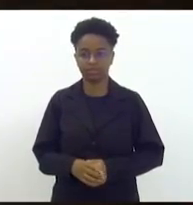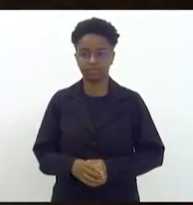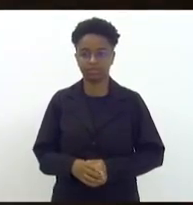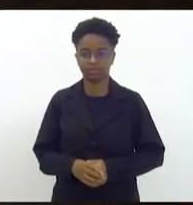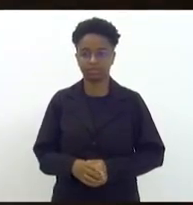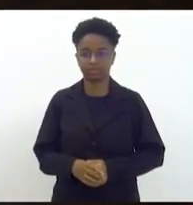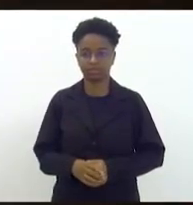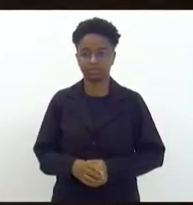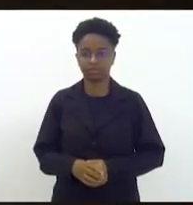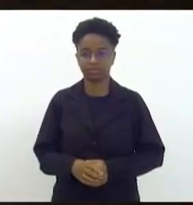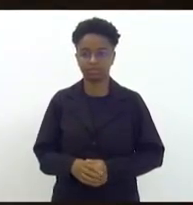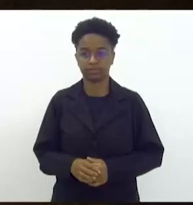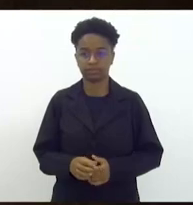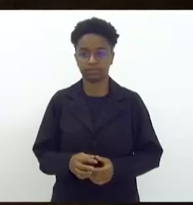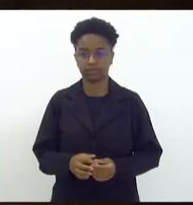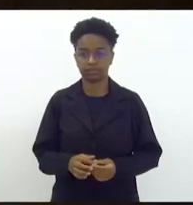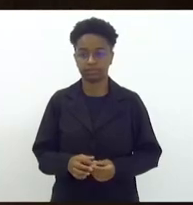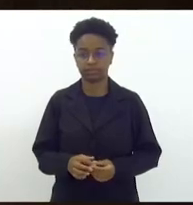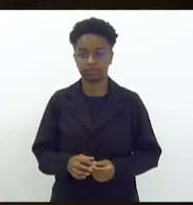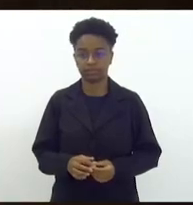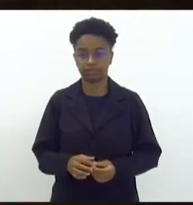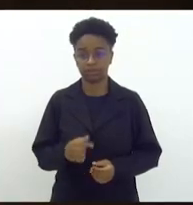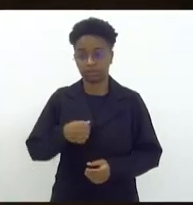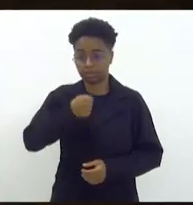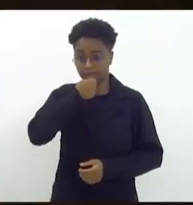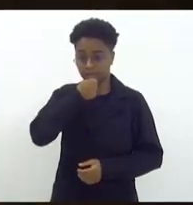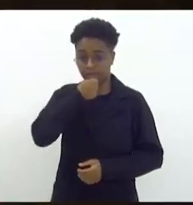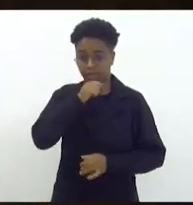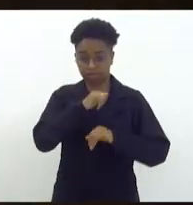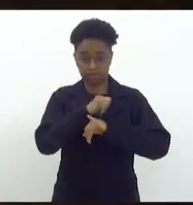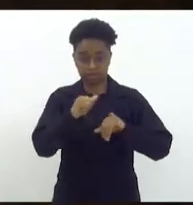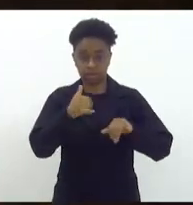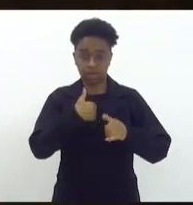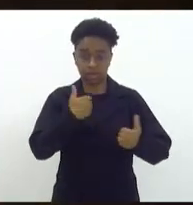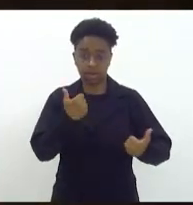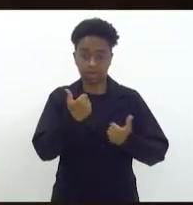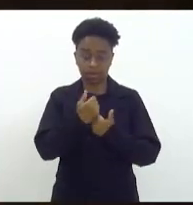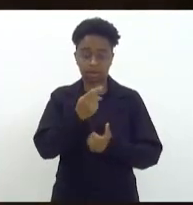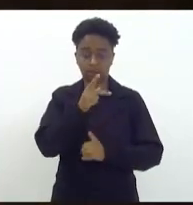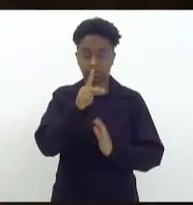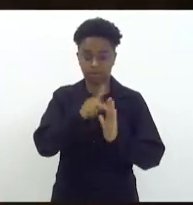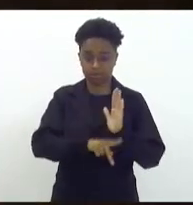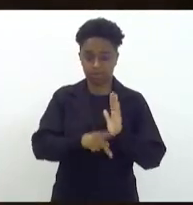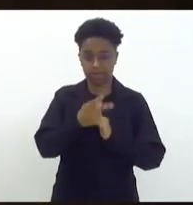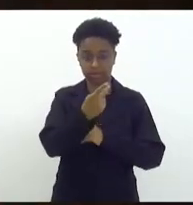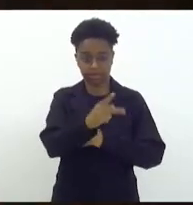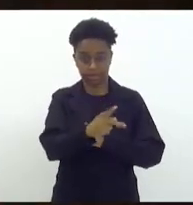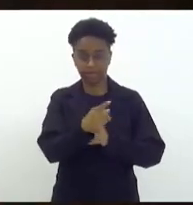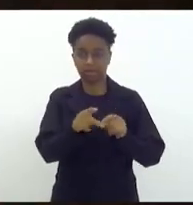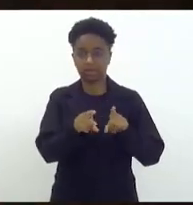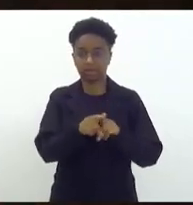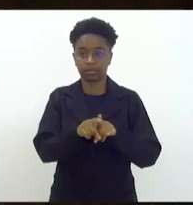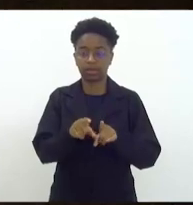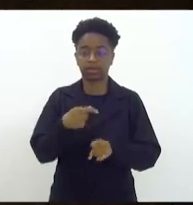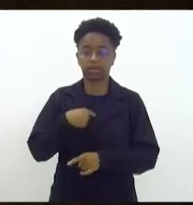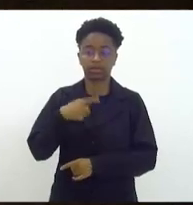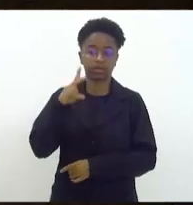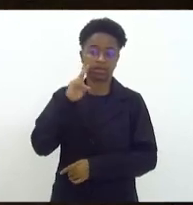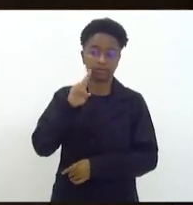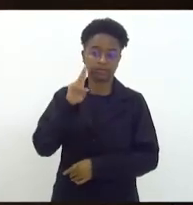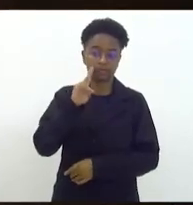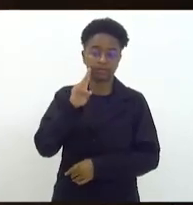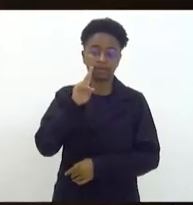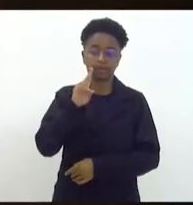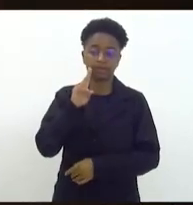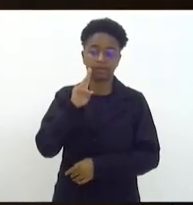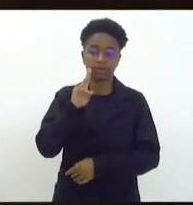Eu vim aqui pegar a palavra para dizer que eu apoio o projeto, deputado Amorim, e lembrei, deputada Marta Rocha,